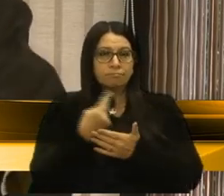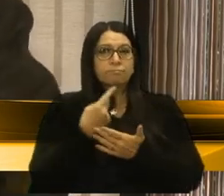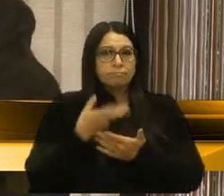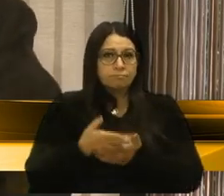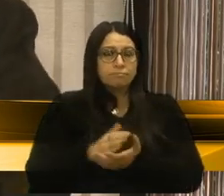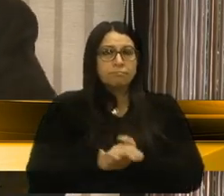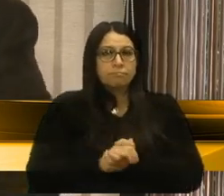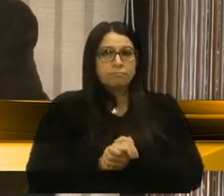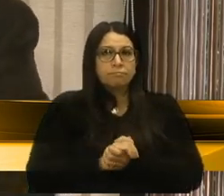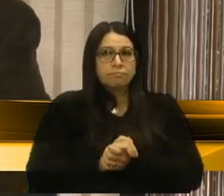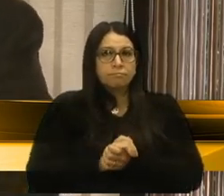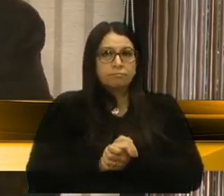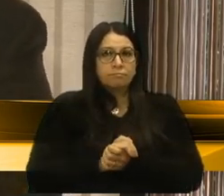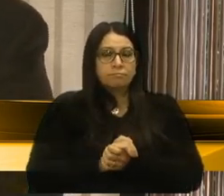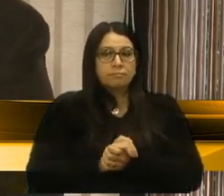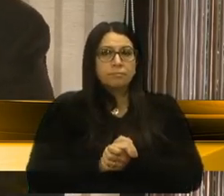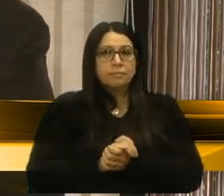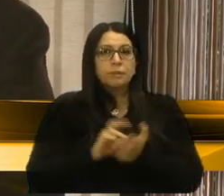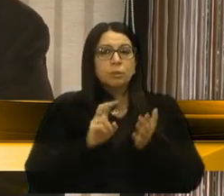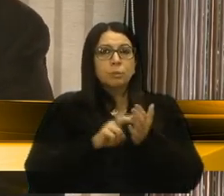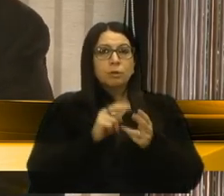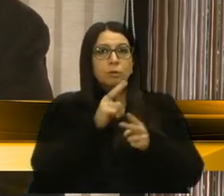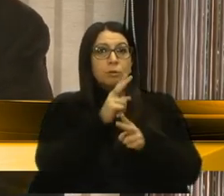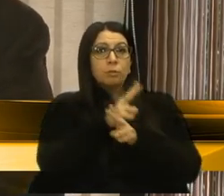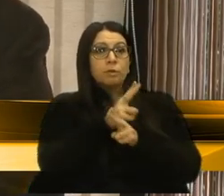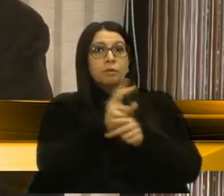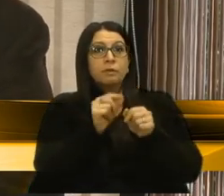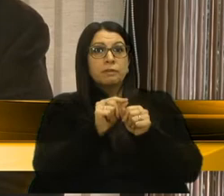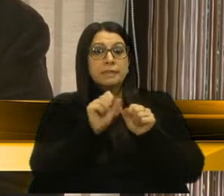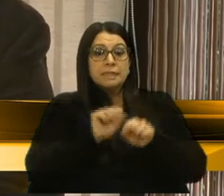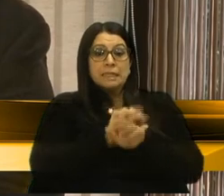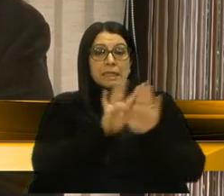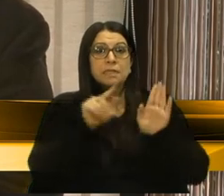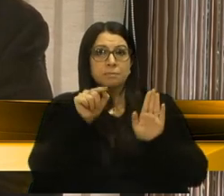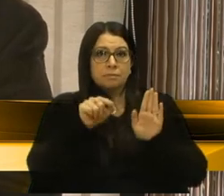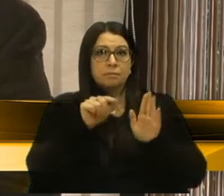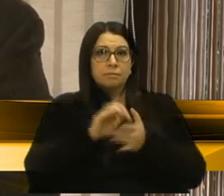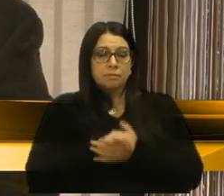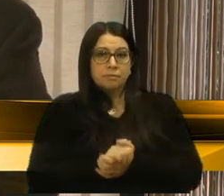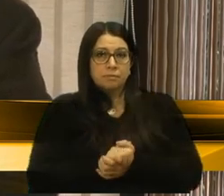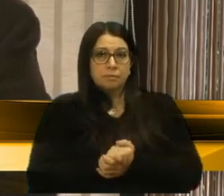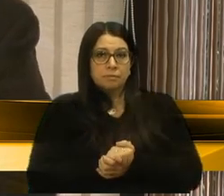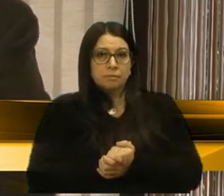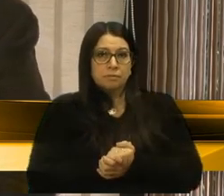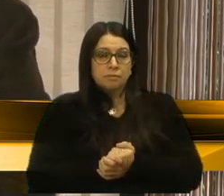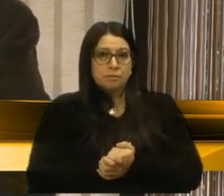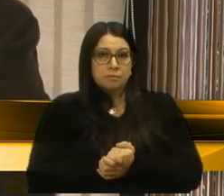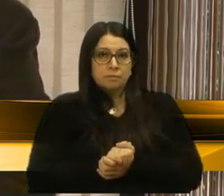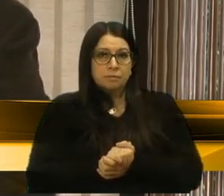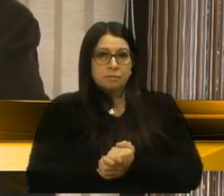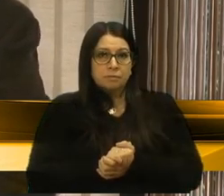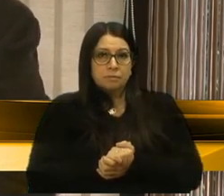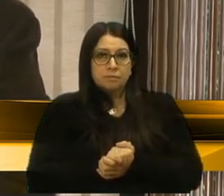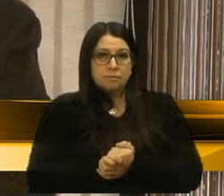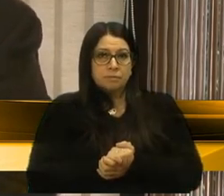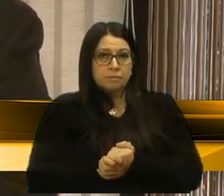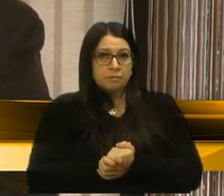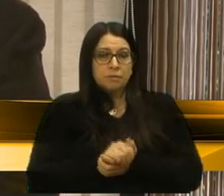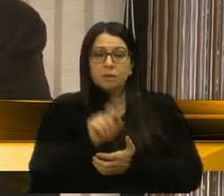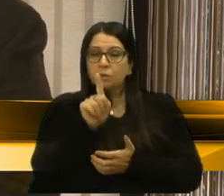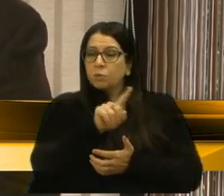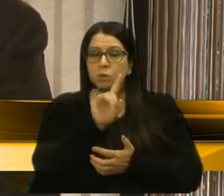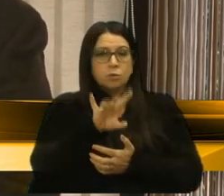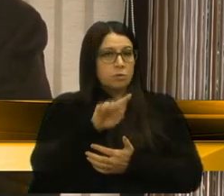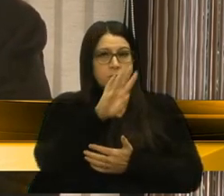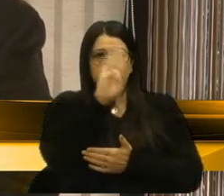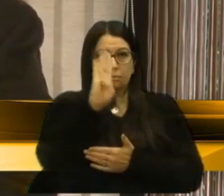isso, que a Caixa venha fazer esse esclarecimento aqui. Porque, não era, não só aqui no Brasil, a gente